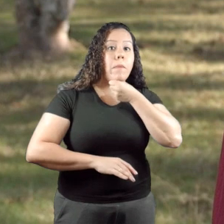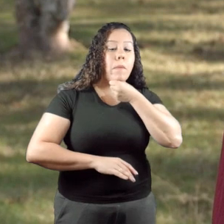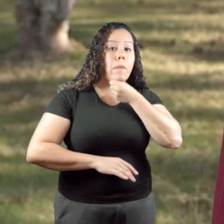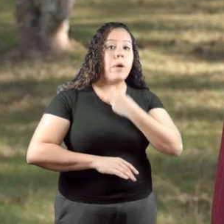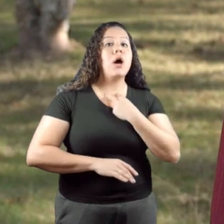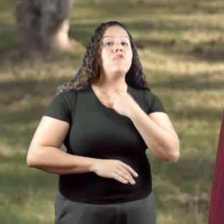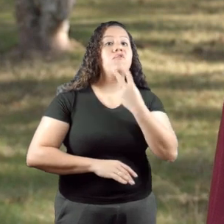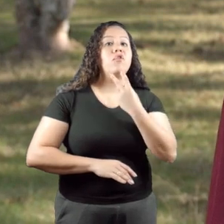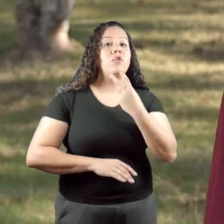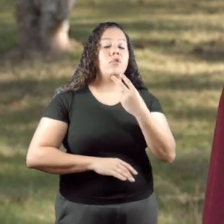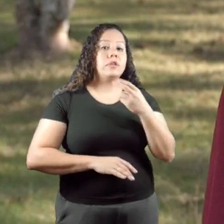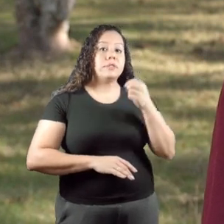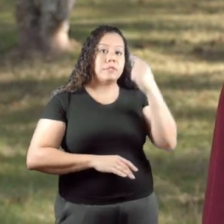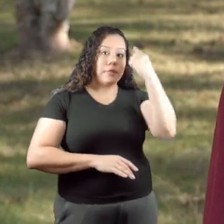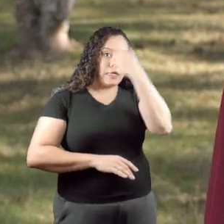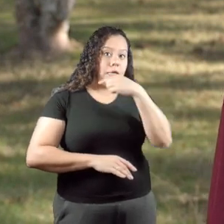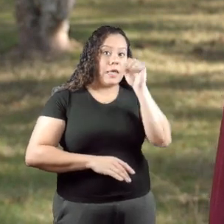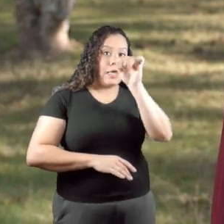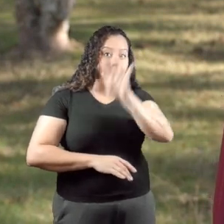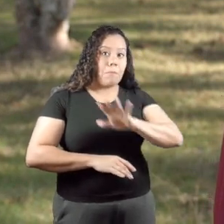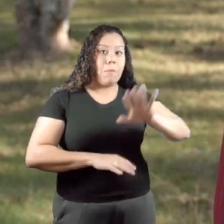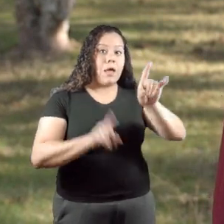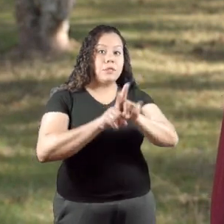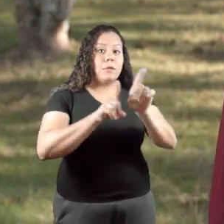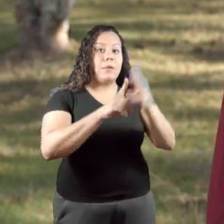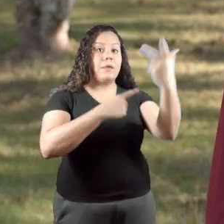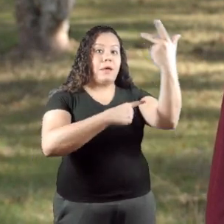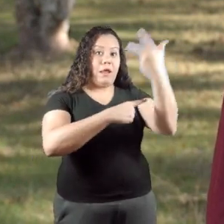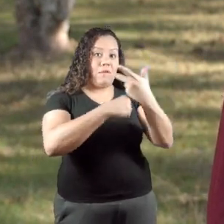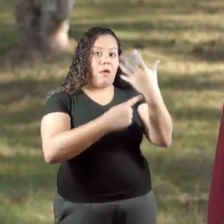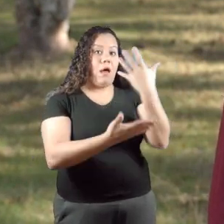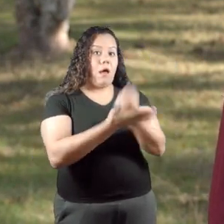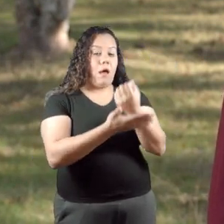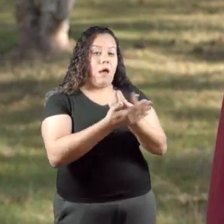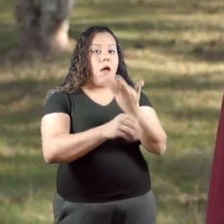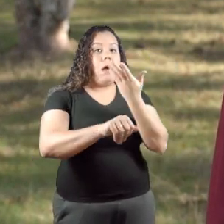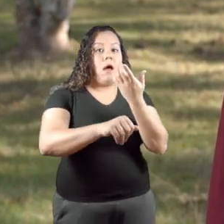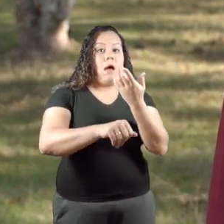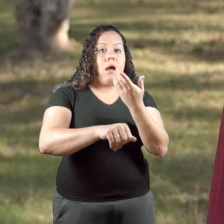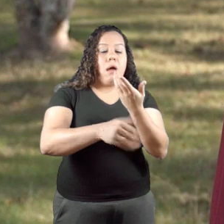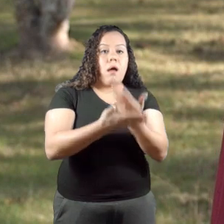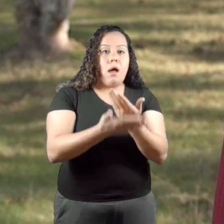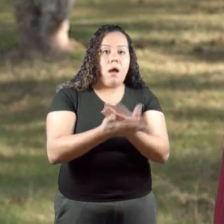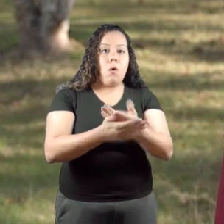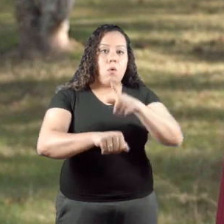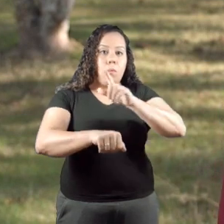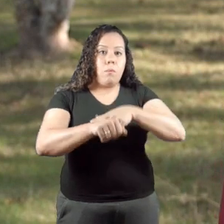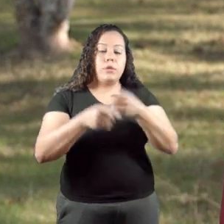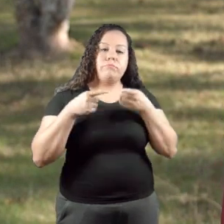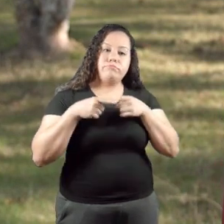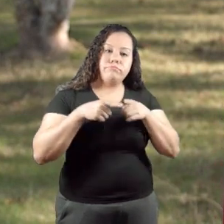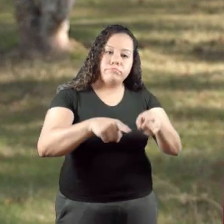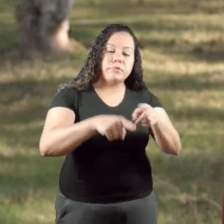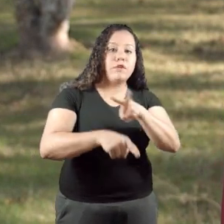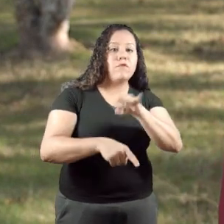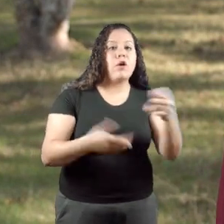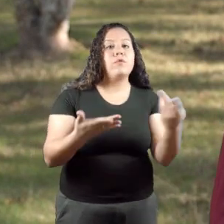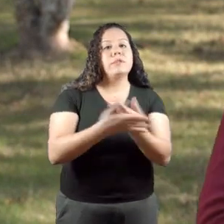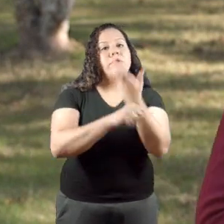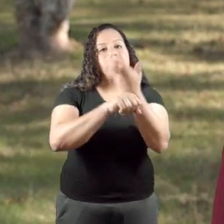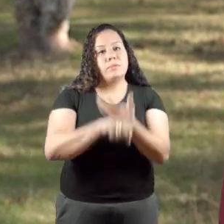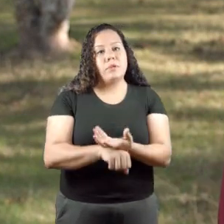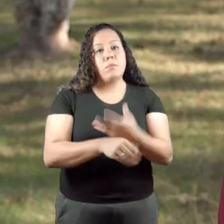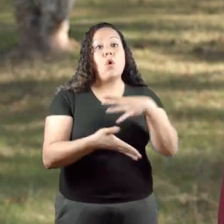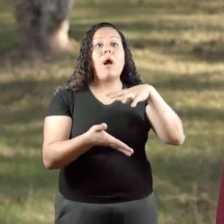de voz e imagem para gravação das aulas síncronas que porventura ocorrerem nas disciplinas.